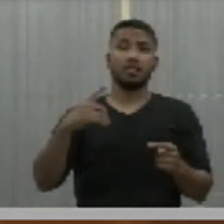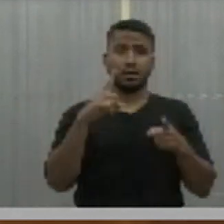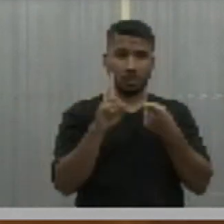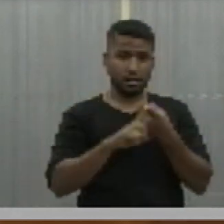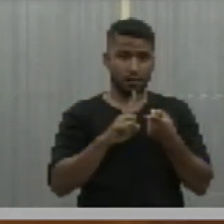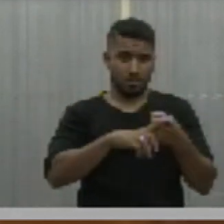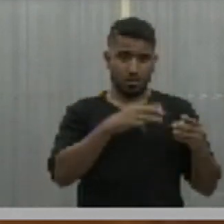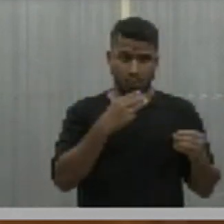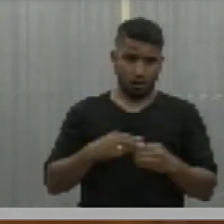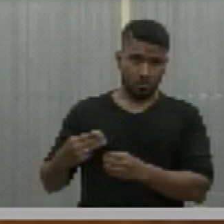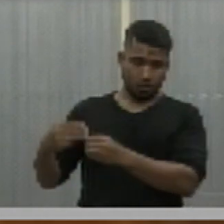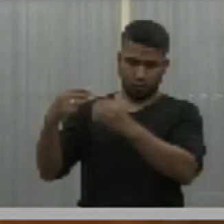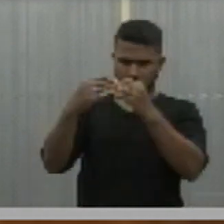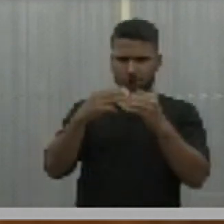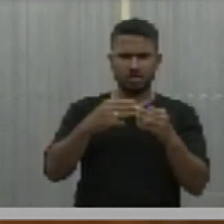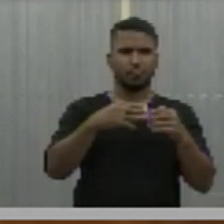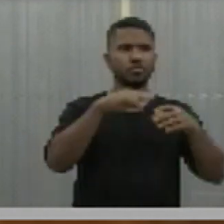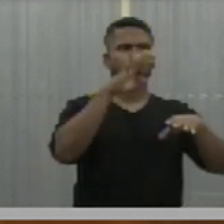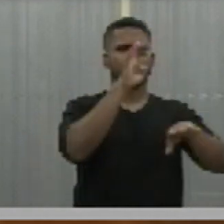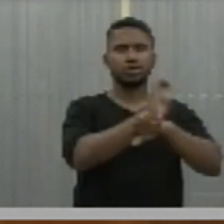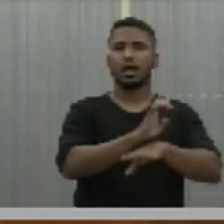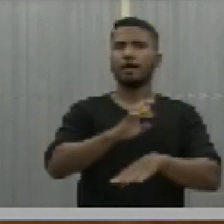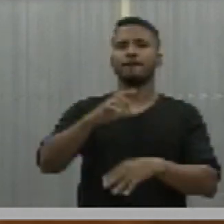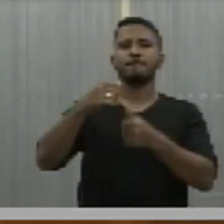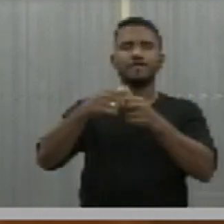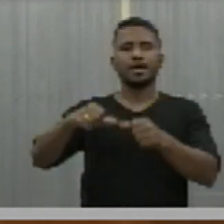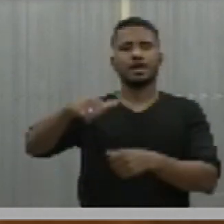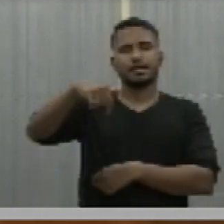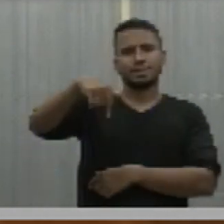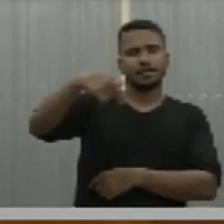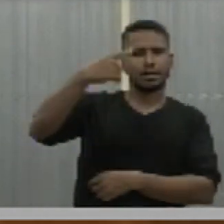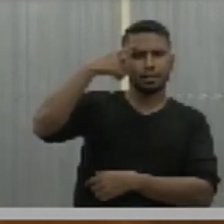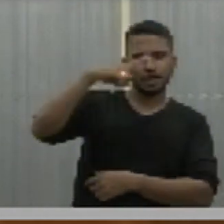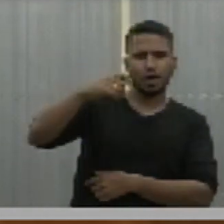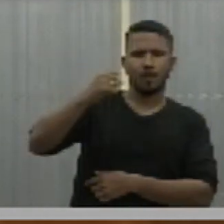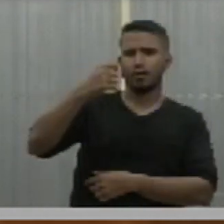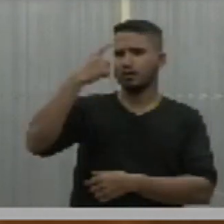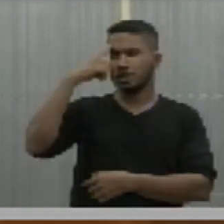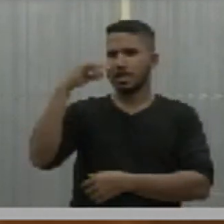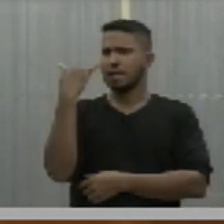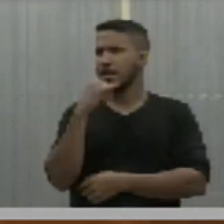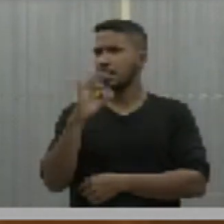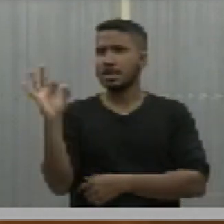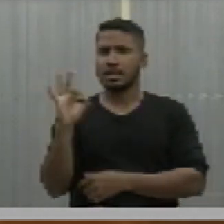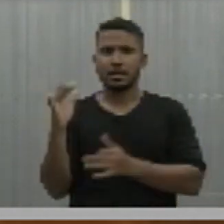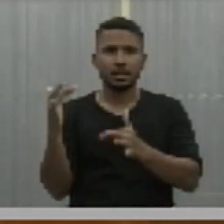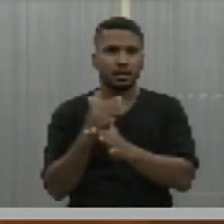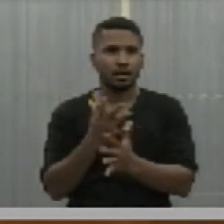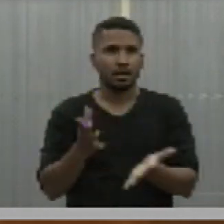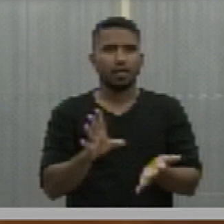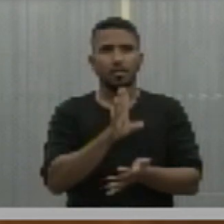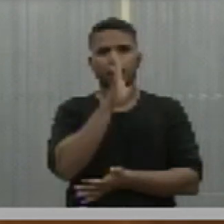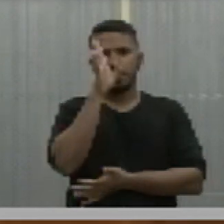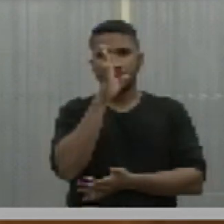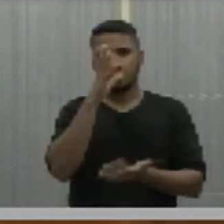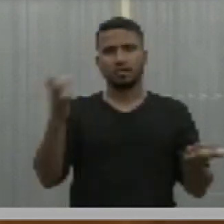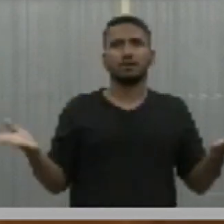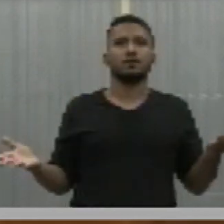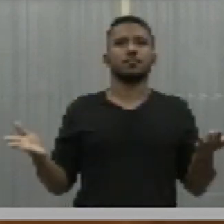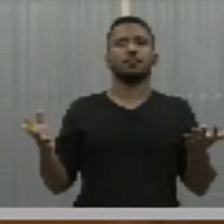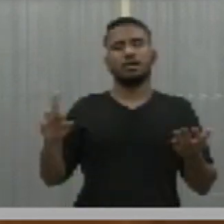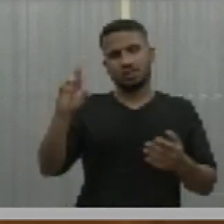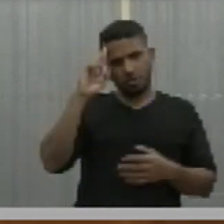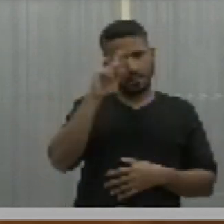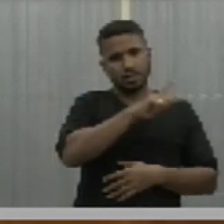Estado passam sete dias, oito dias sem energia. Meu caro presidente, pela primeira vez,